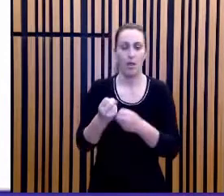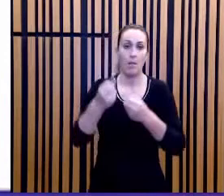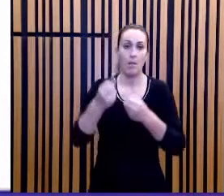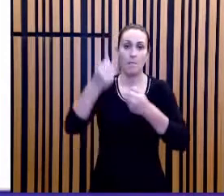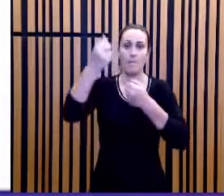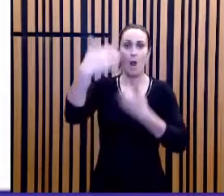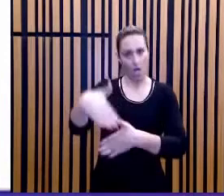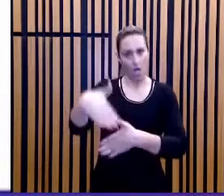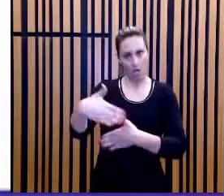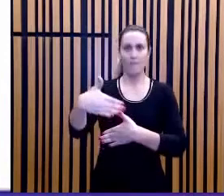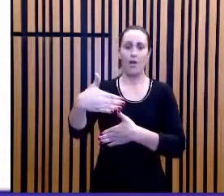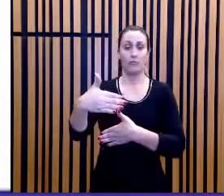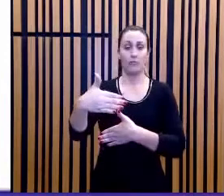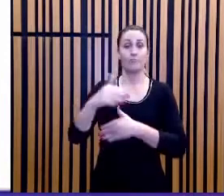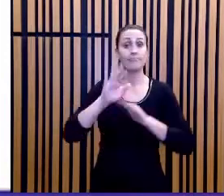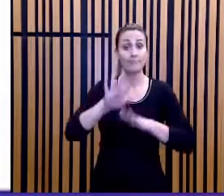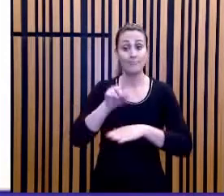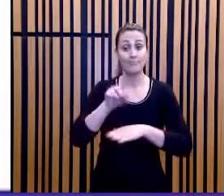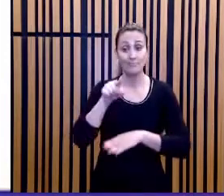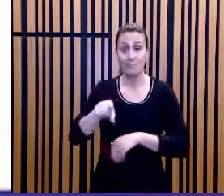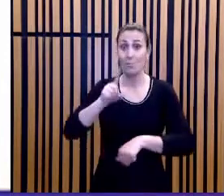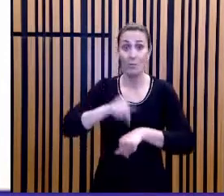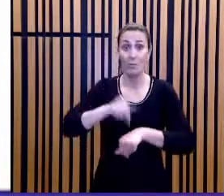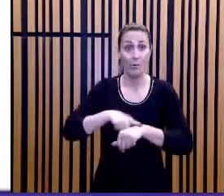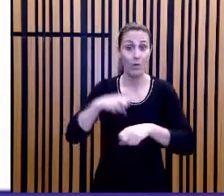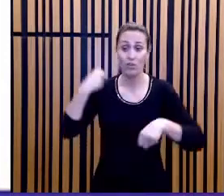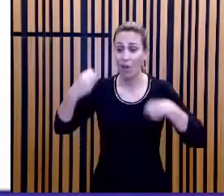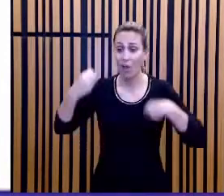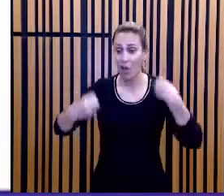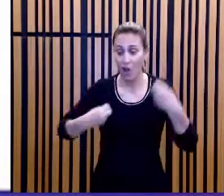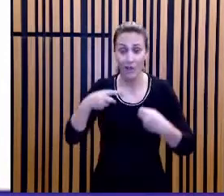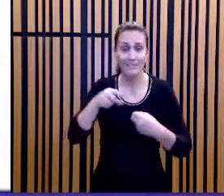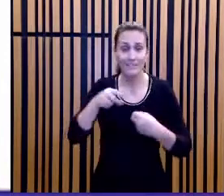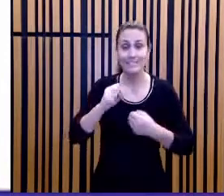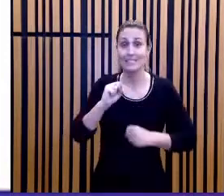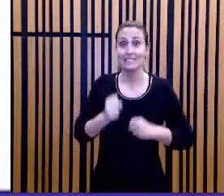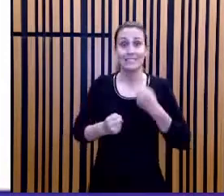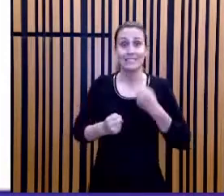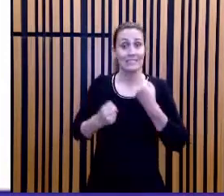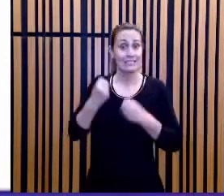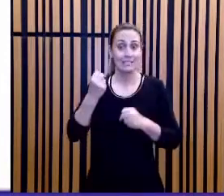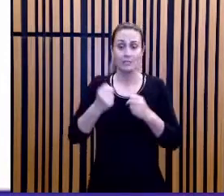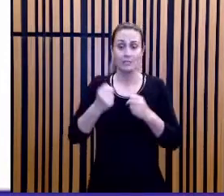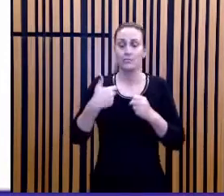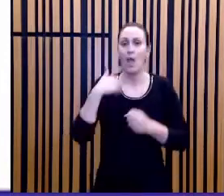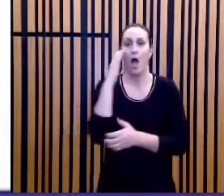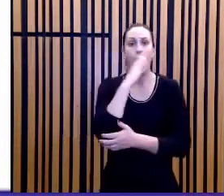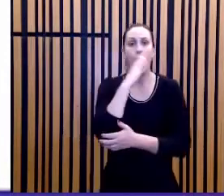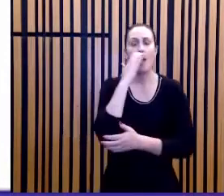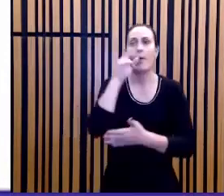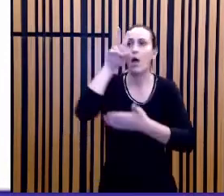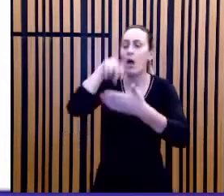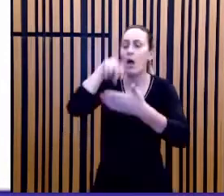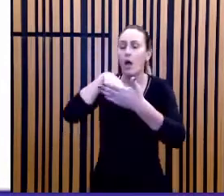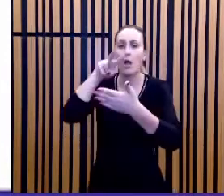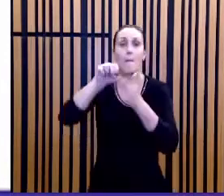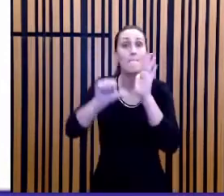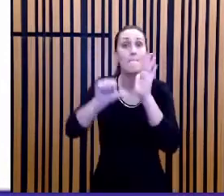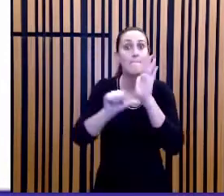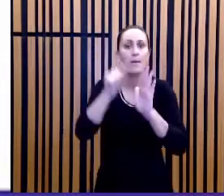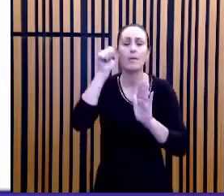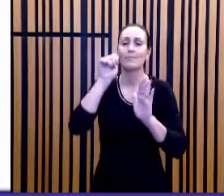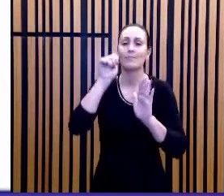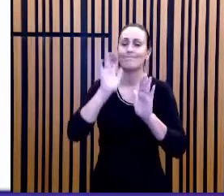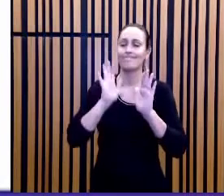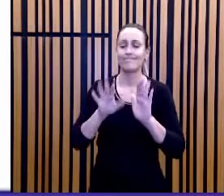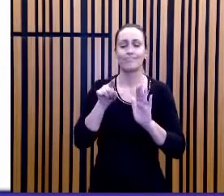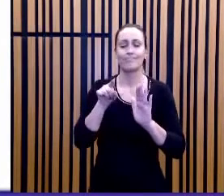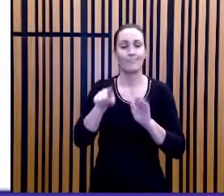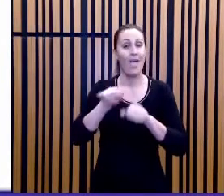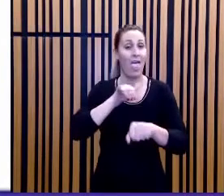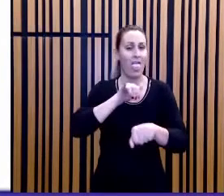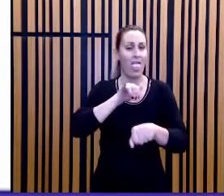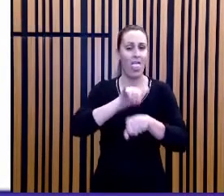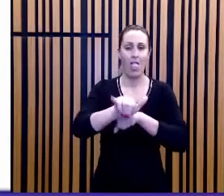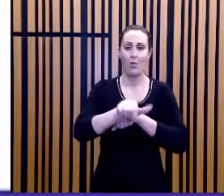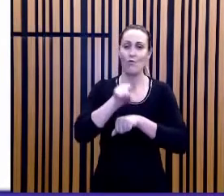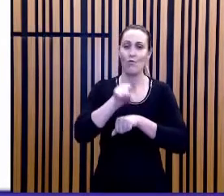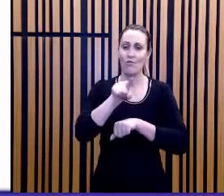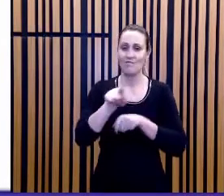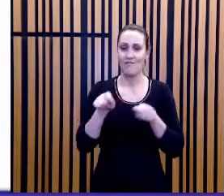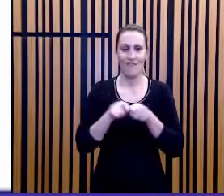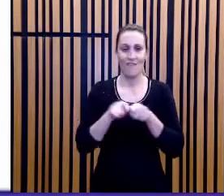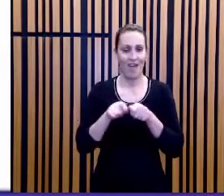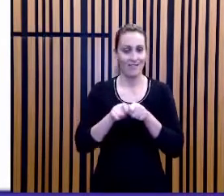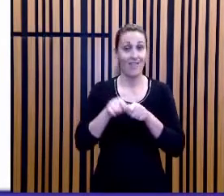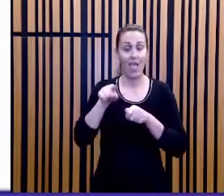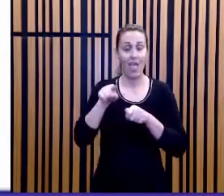E aí, naquela correria, naquela ansiedade, a pessoa tende a atropelar a primeira leitura. E esse é o maior erro que você pode cometer.